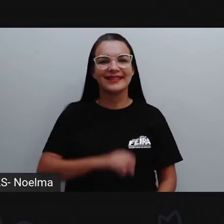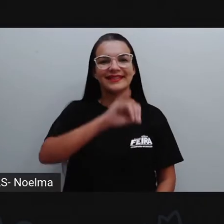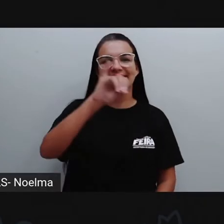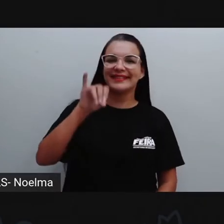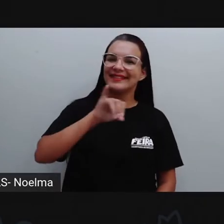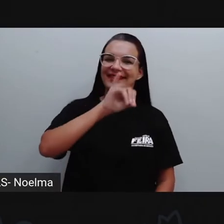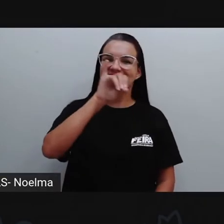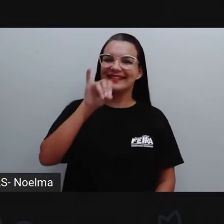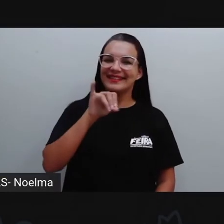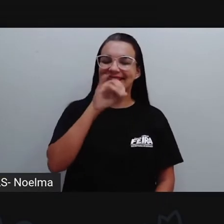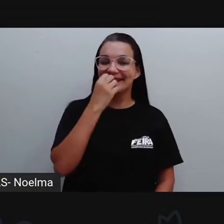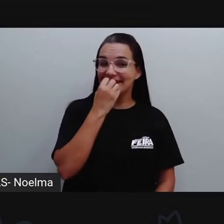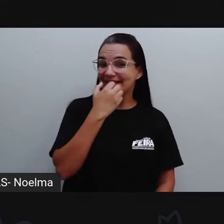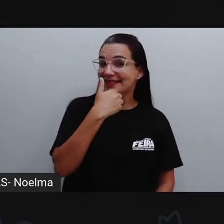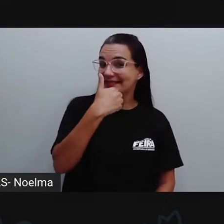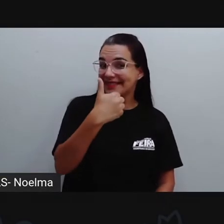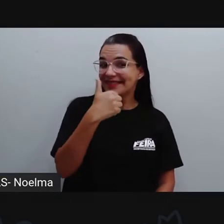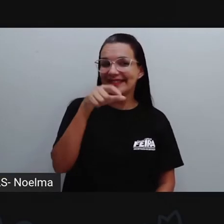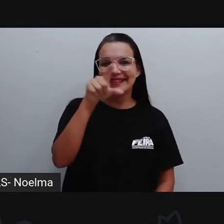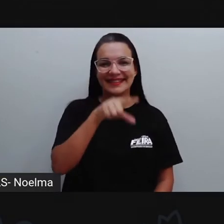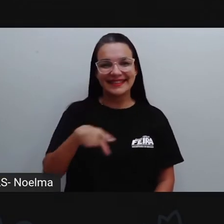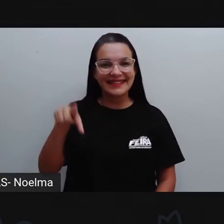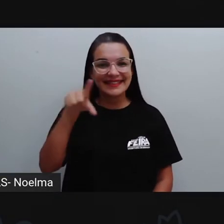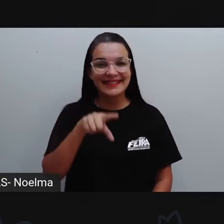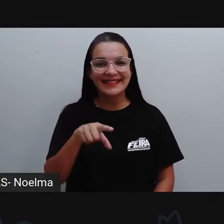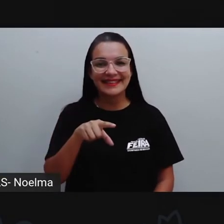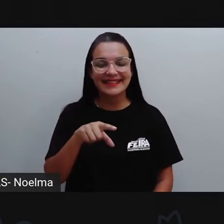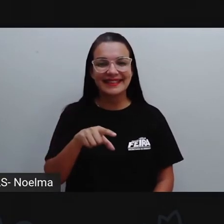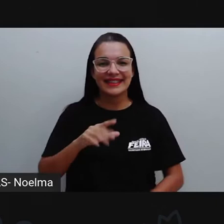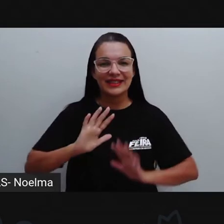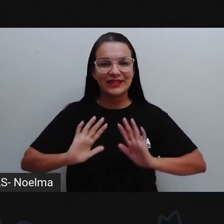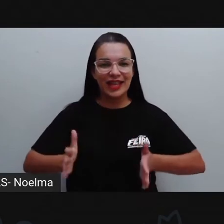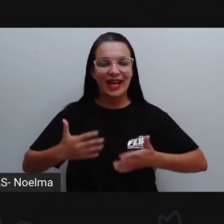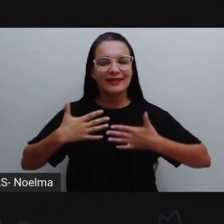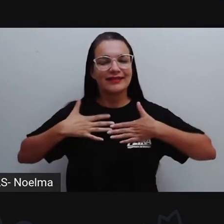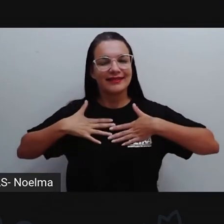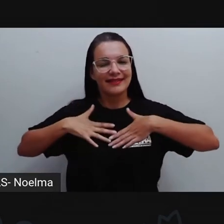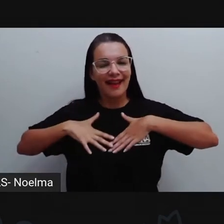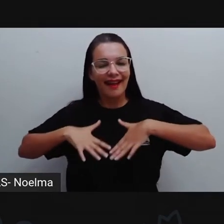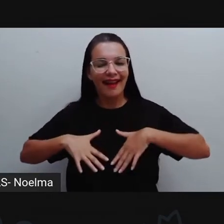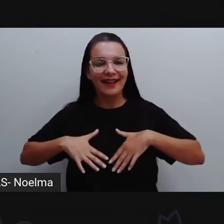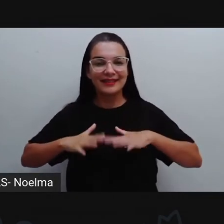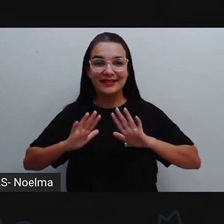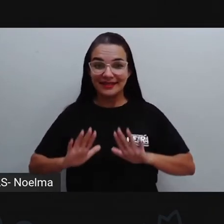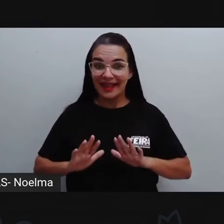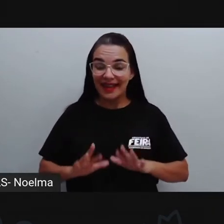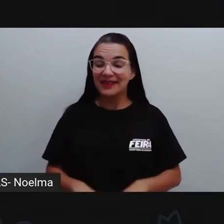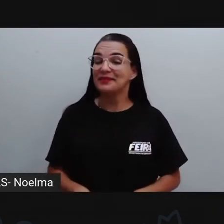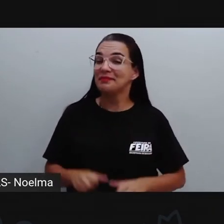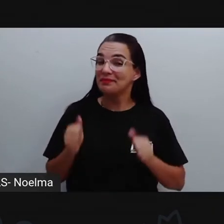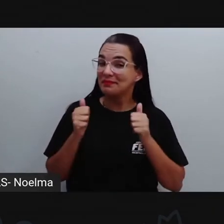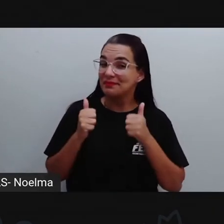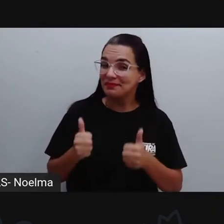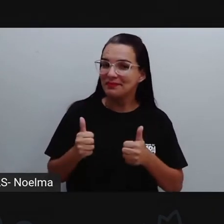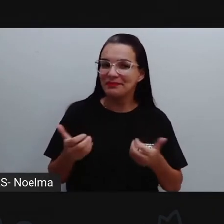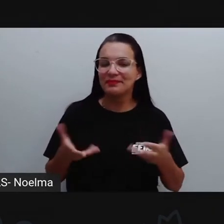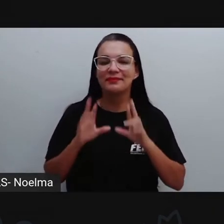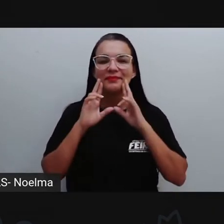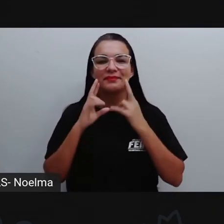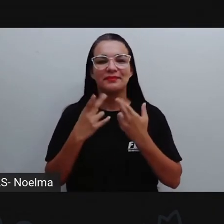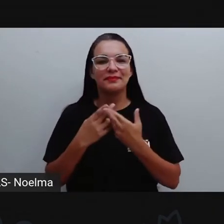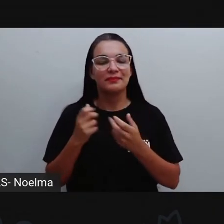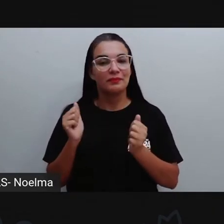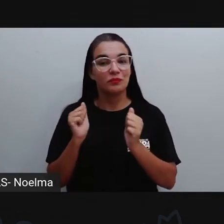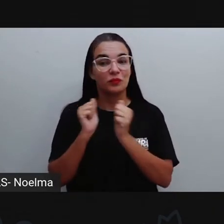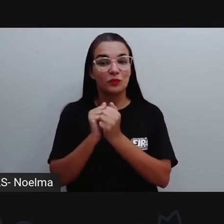Olá, amores! E aí, tudo bem com vocês? Descansados? Eu espero que sim, porque nós estamos aqui reunidos para